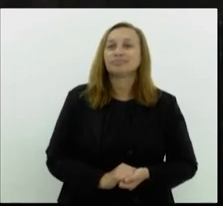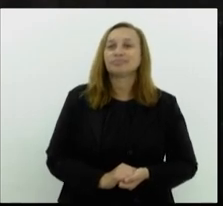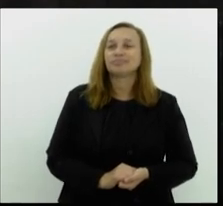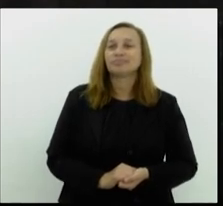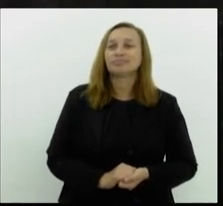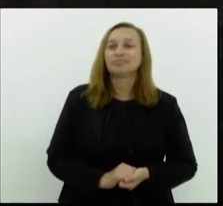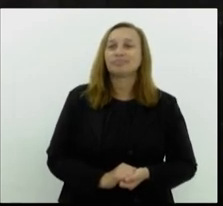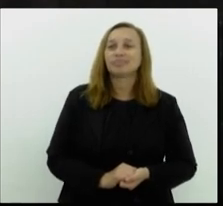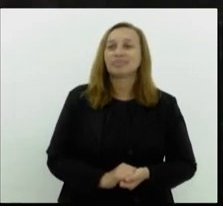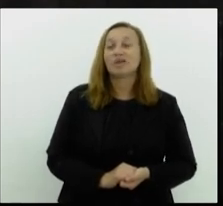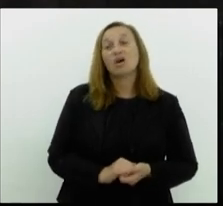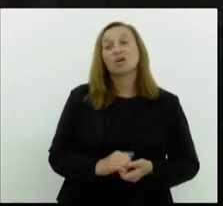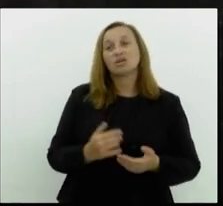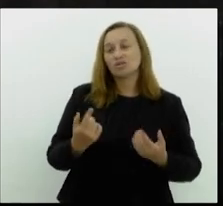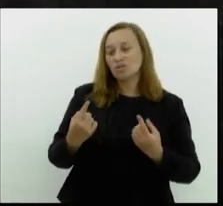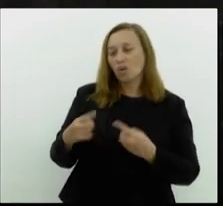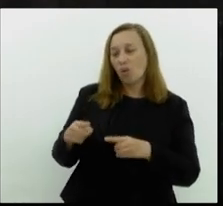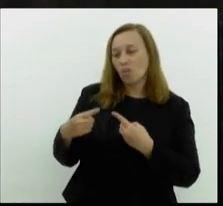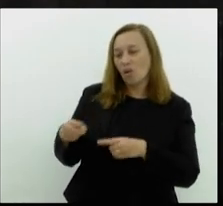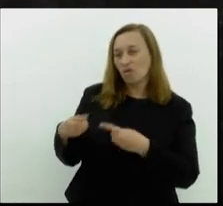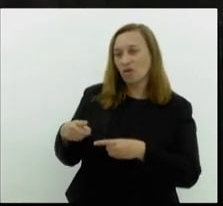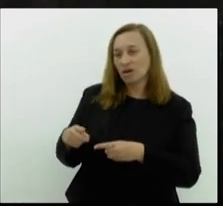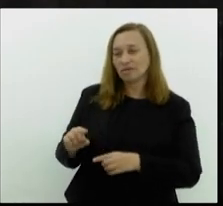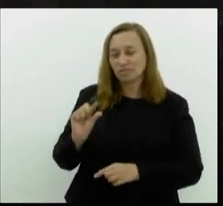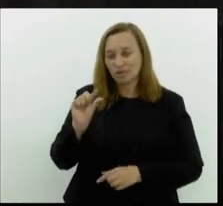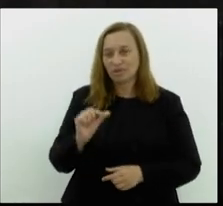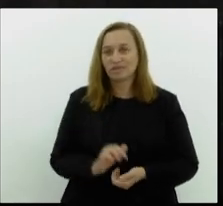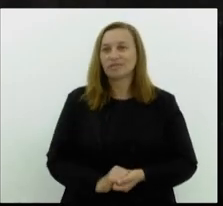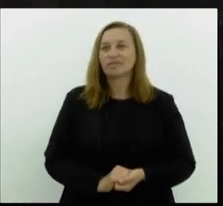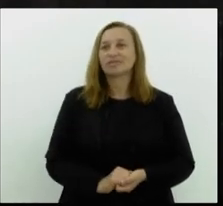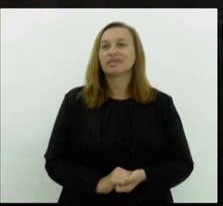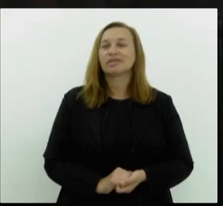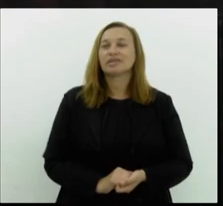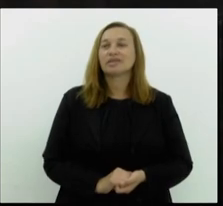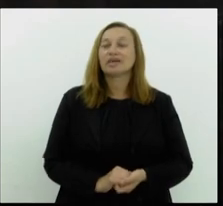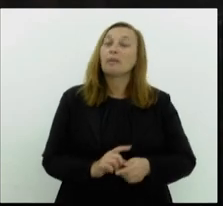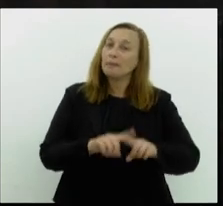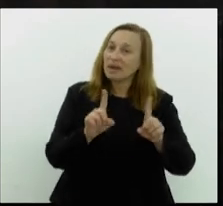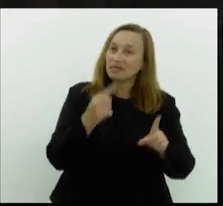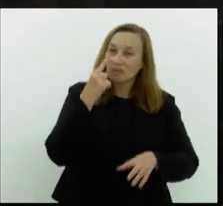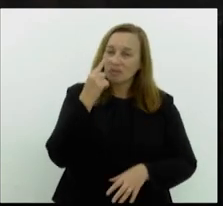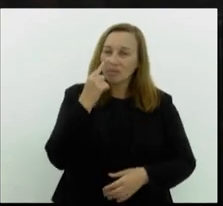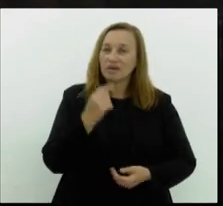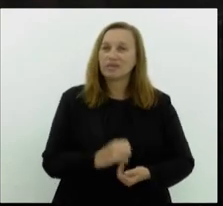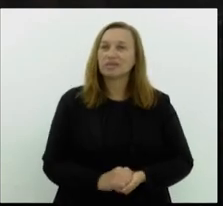Estou só fazendo a provocação. Mas, olha só.